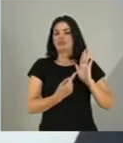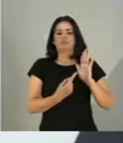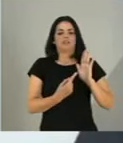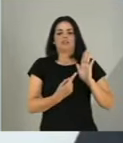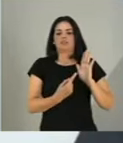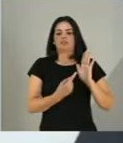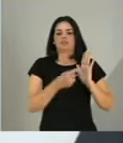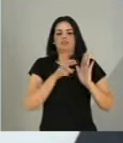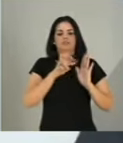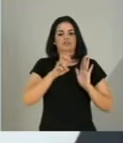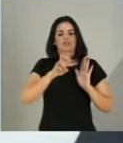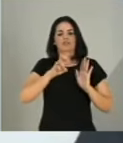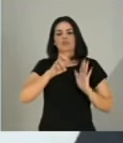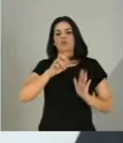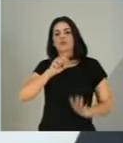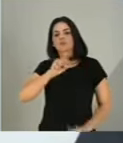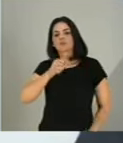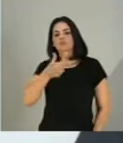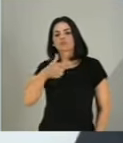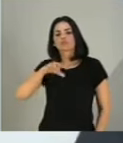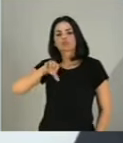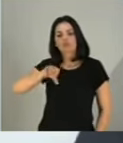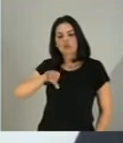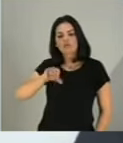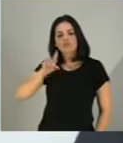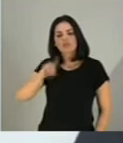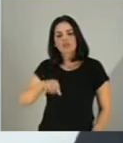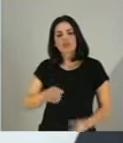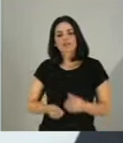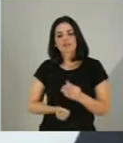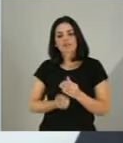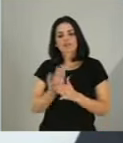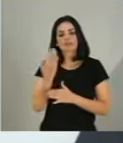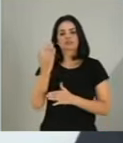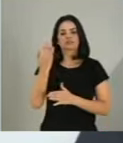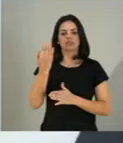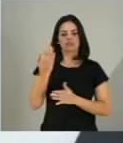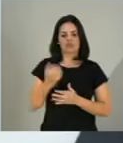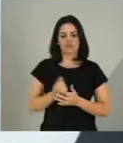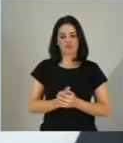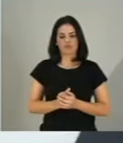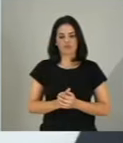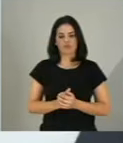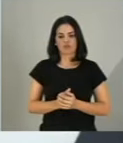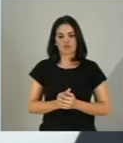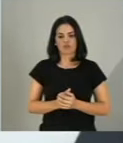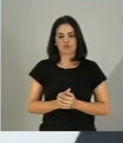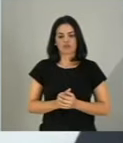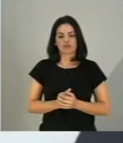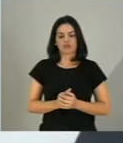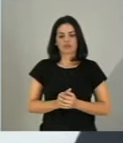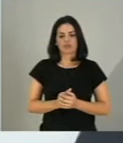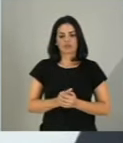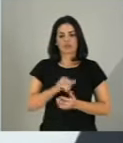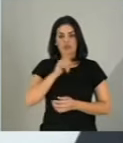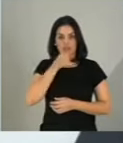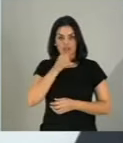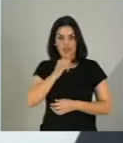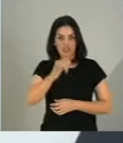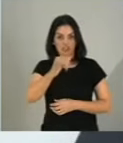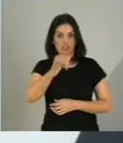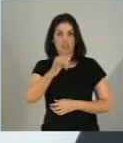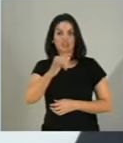institui um marco legal de microgeração e minigeração distribuída ao sistema de compensação de energia